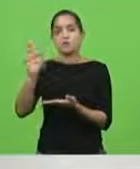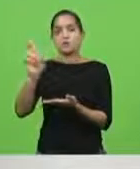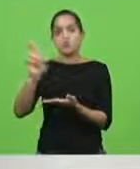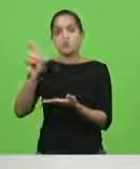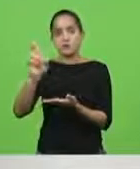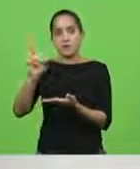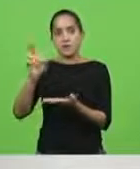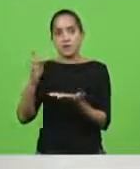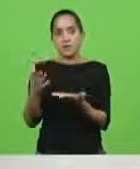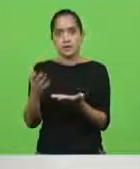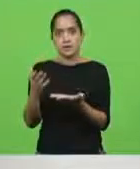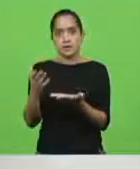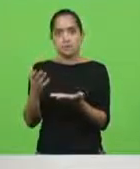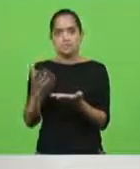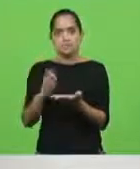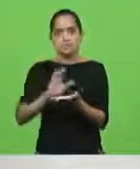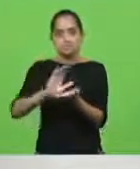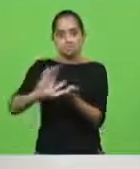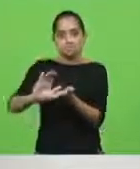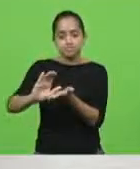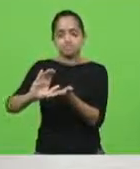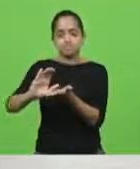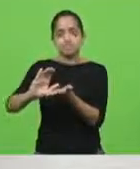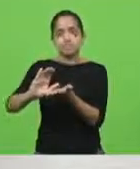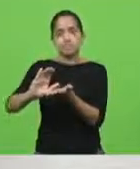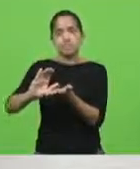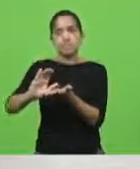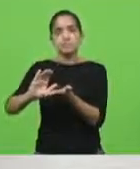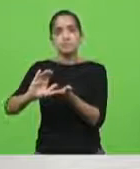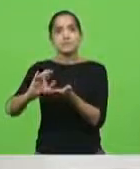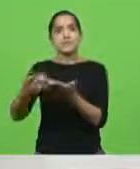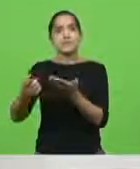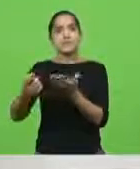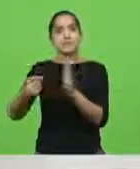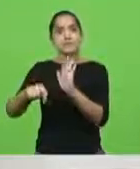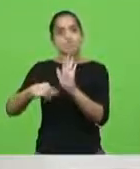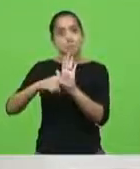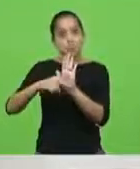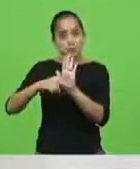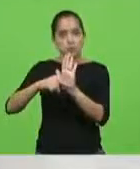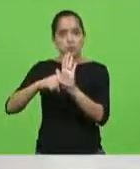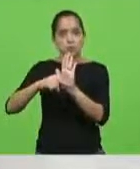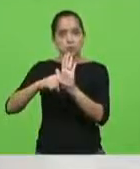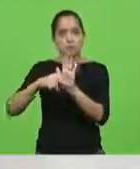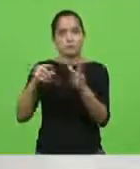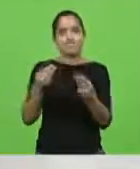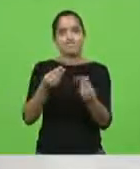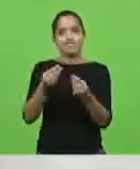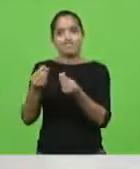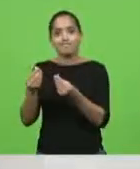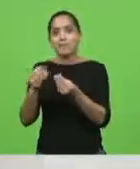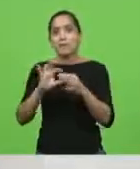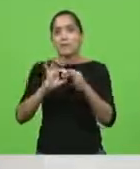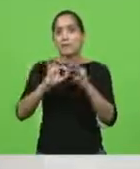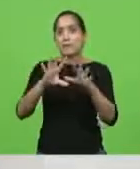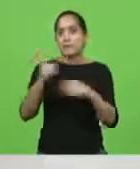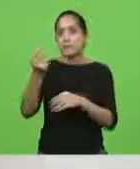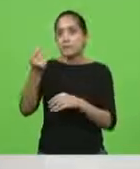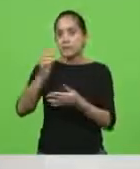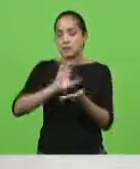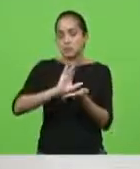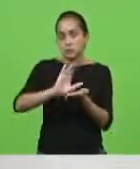o que, de certa forma, precariza a possibilidade de liberação de recursos